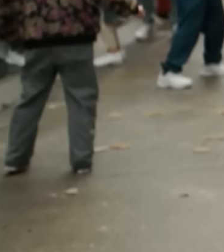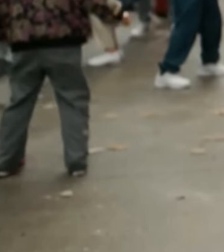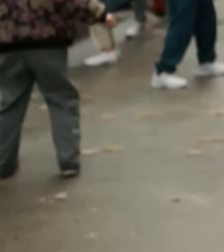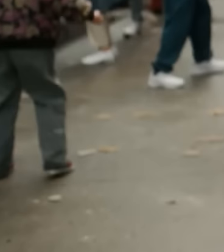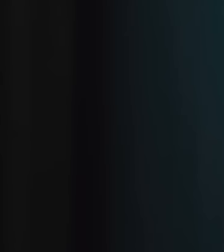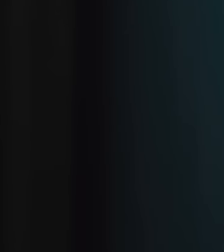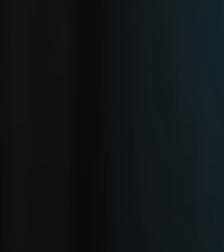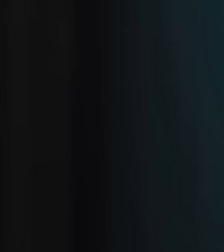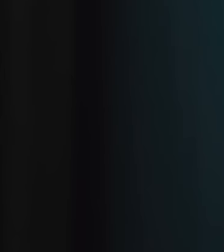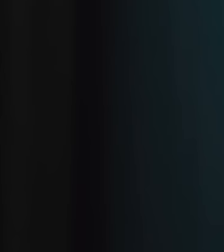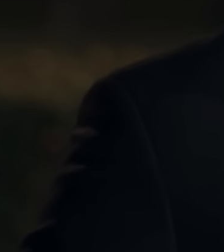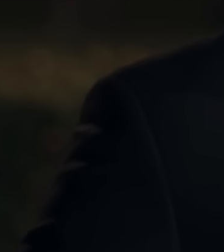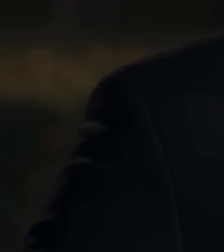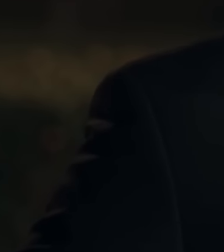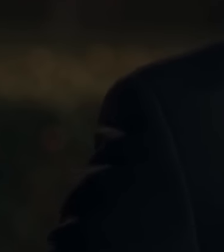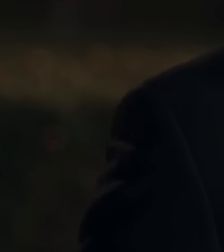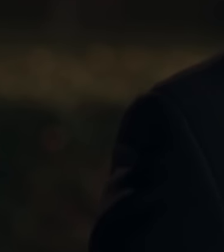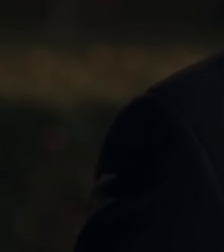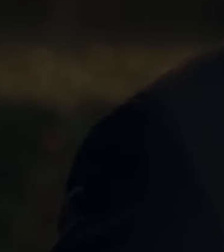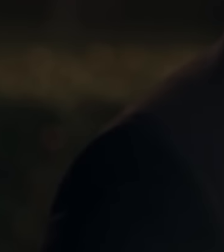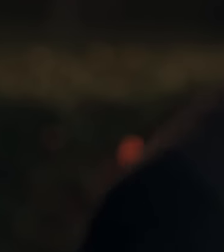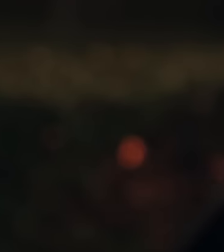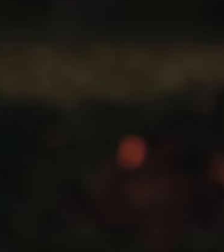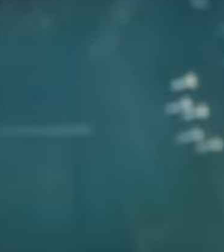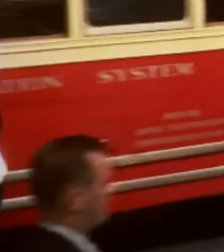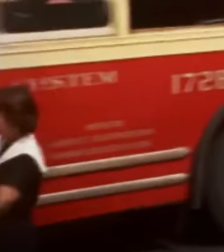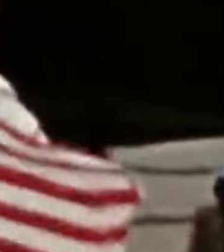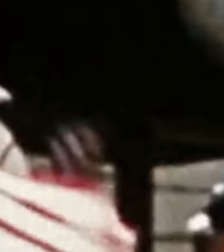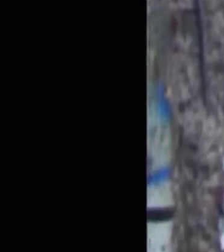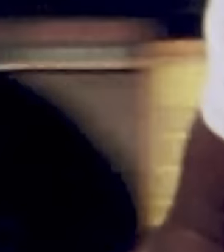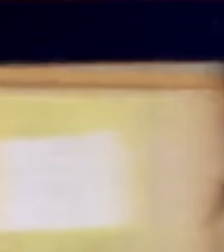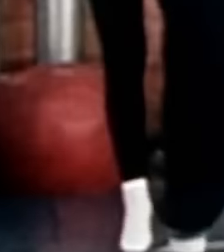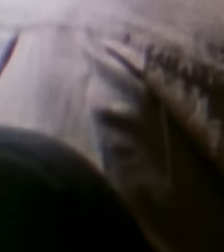Você é um viajante Certo. Bom de saber.